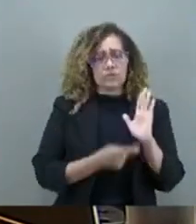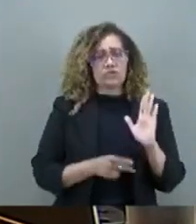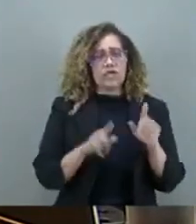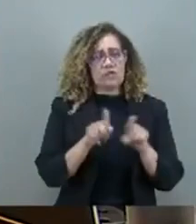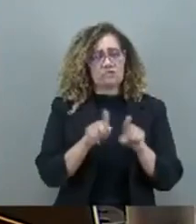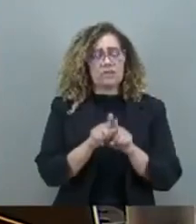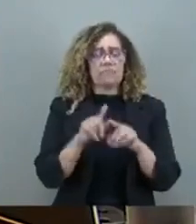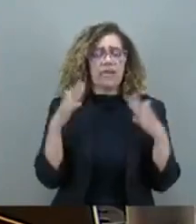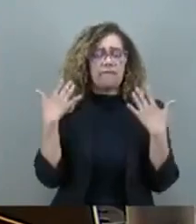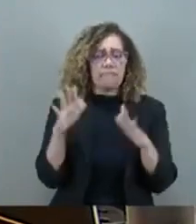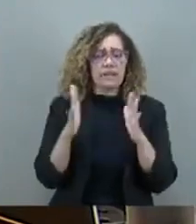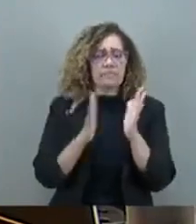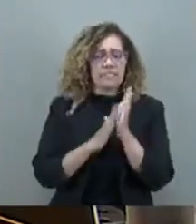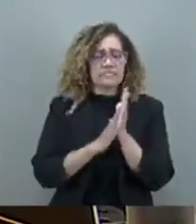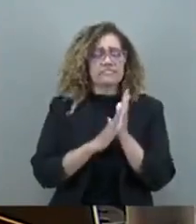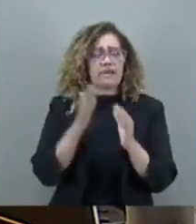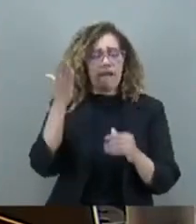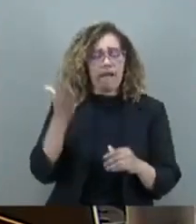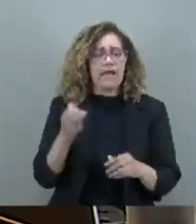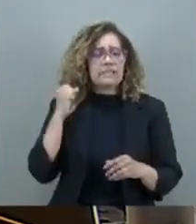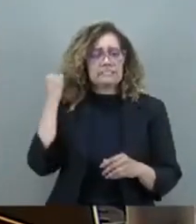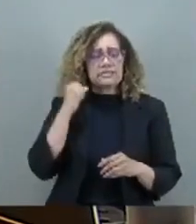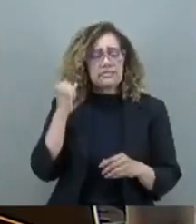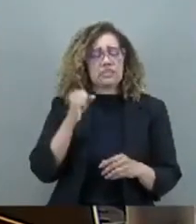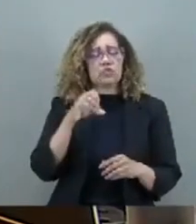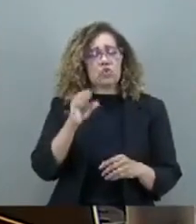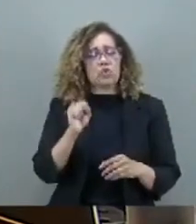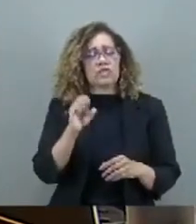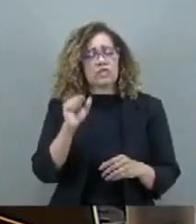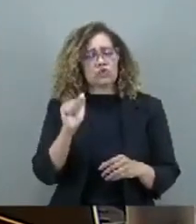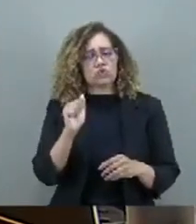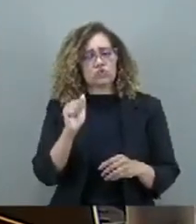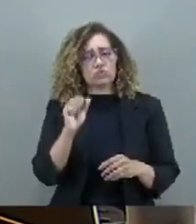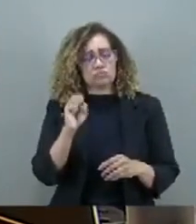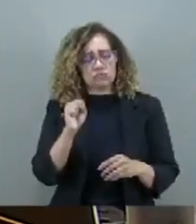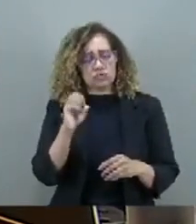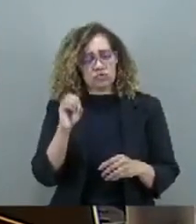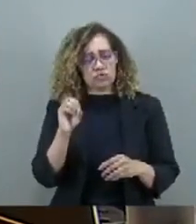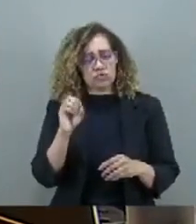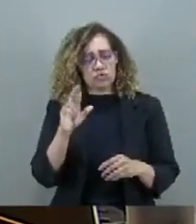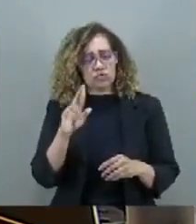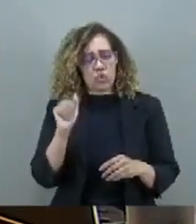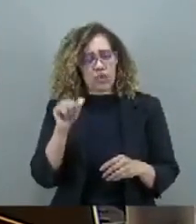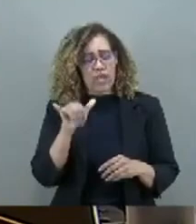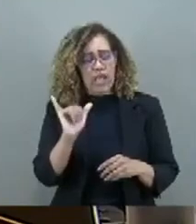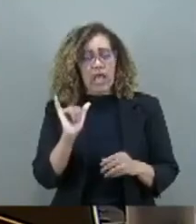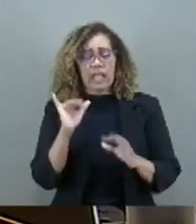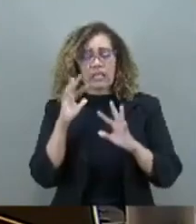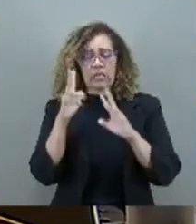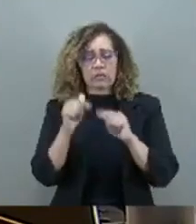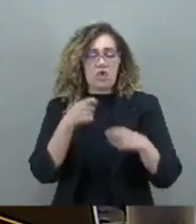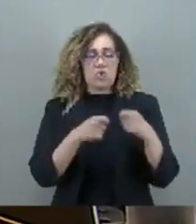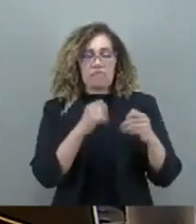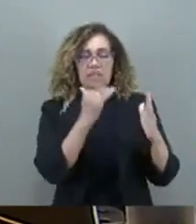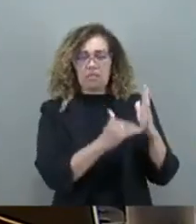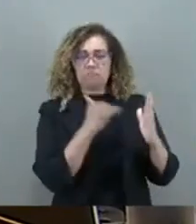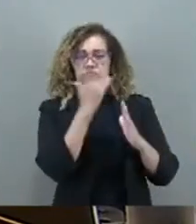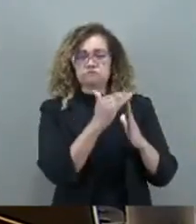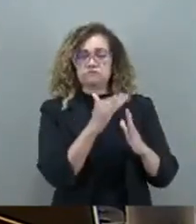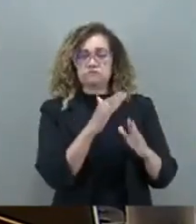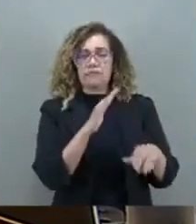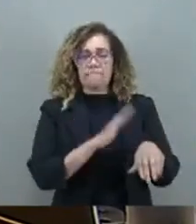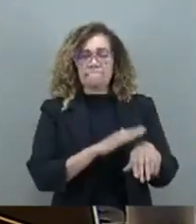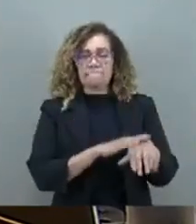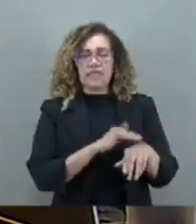parabenizar a minha querida senadora Soraya Tronic pela relatoria, ao Caio Juru e a todos dessa comissão. Parabéns,